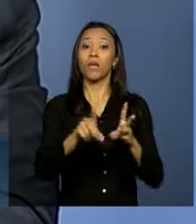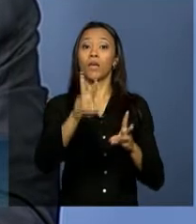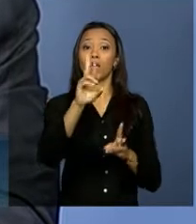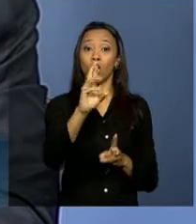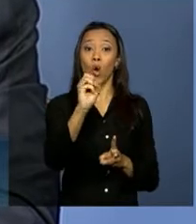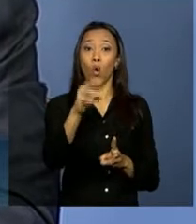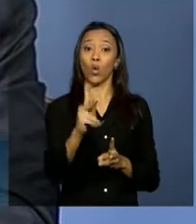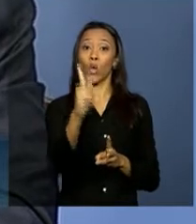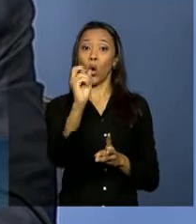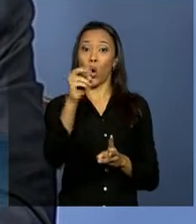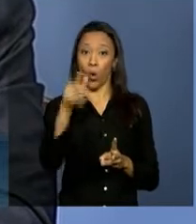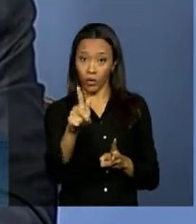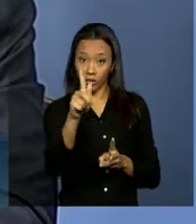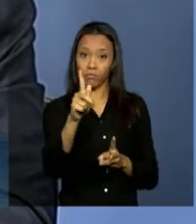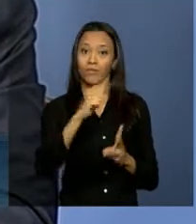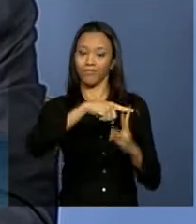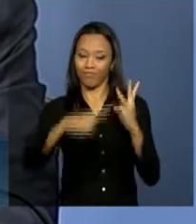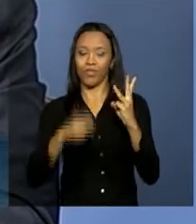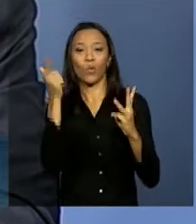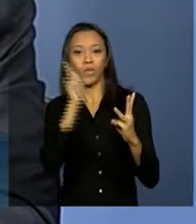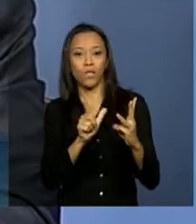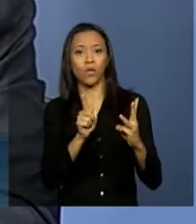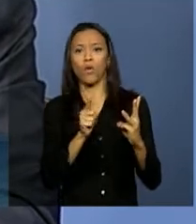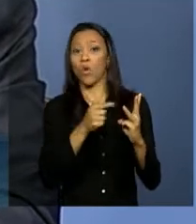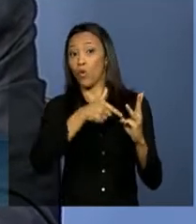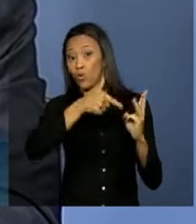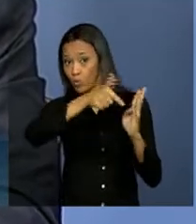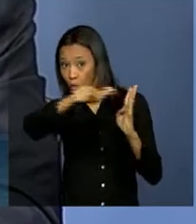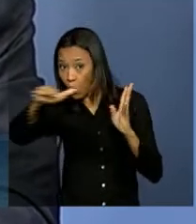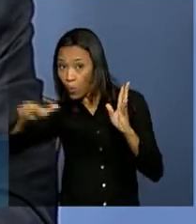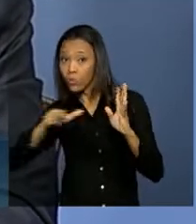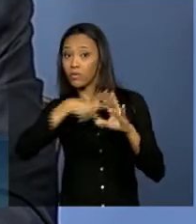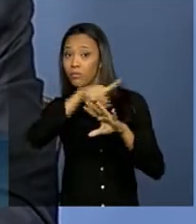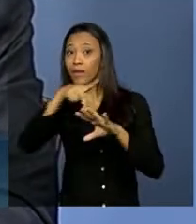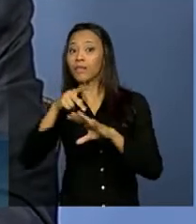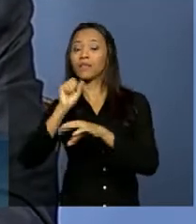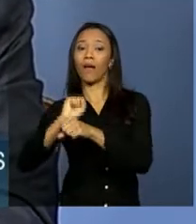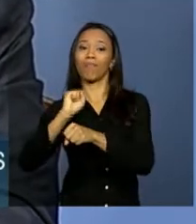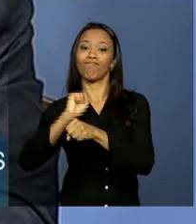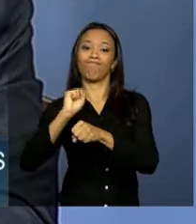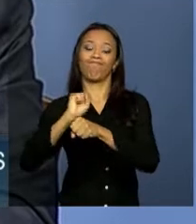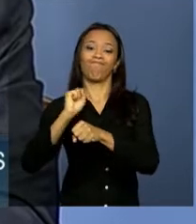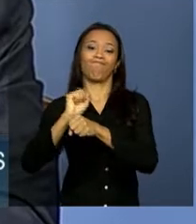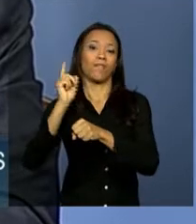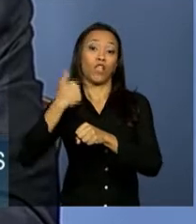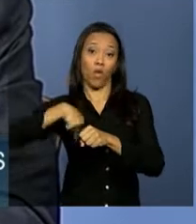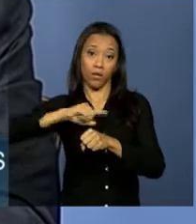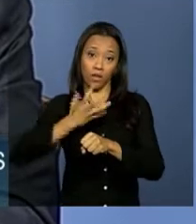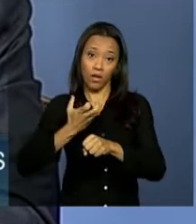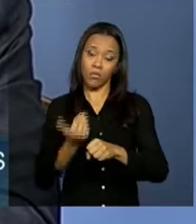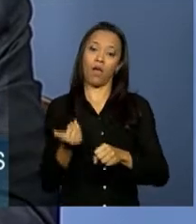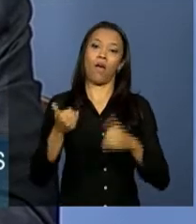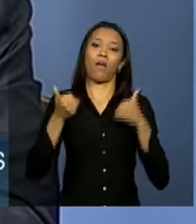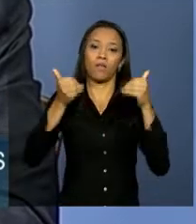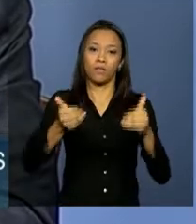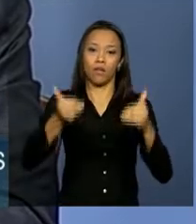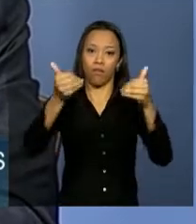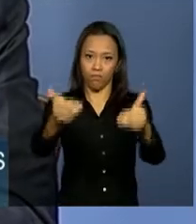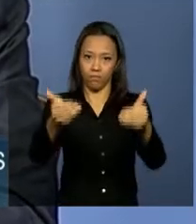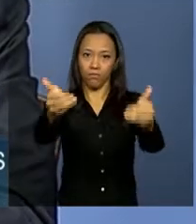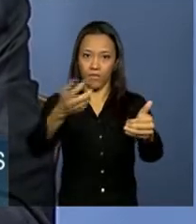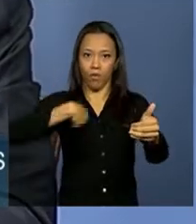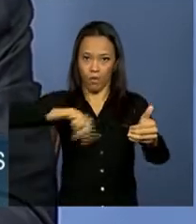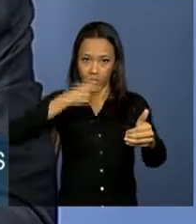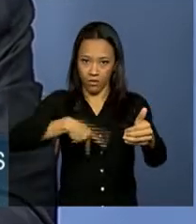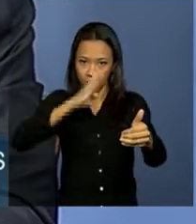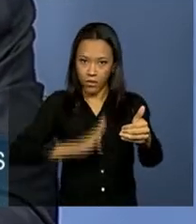Os demais estão em trâmite interno. A nossa expectativa é de poder avançar o máximo possível. Houve até um chamado